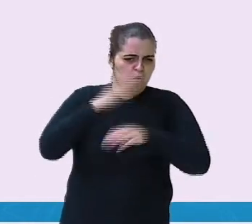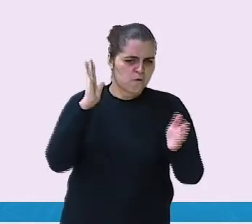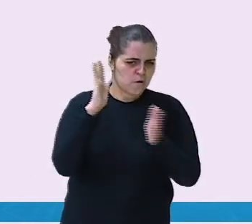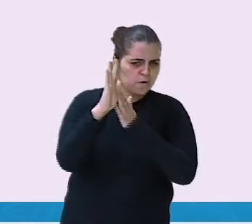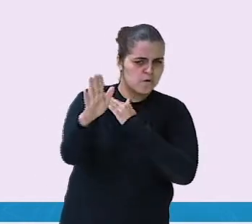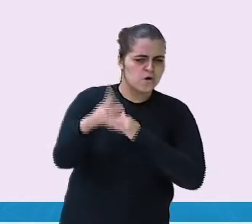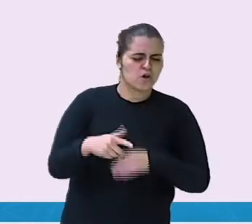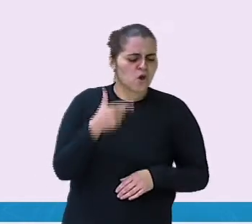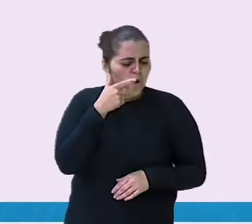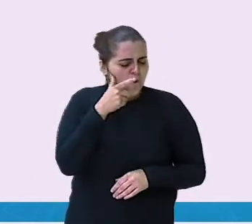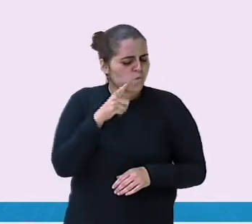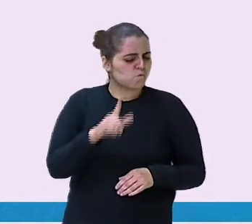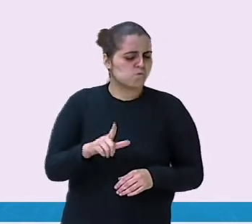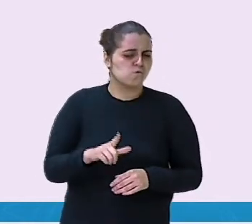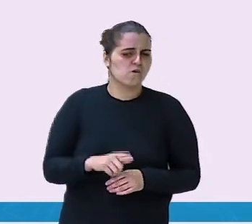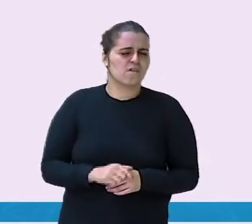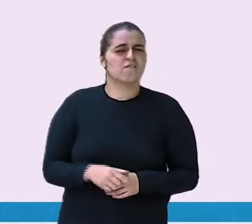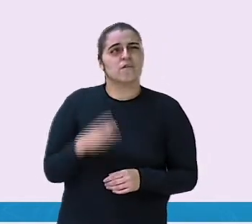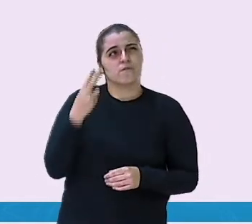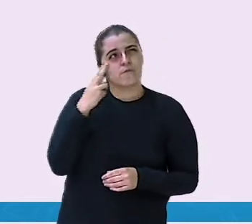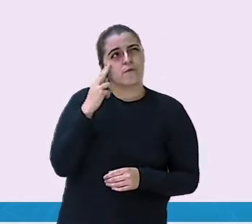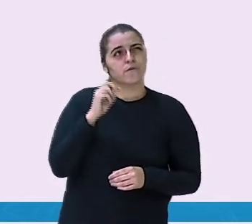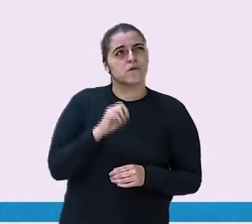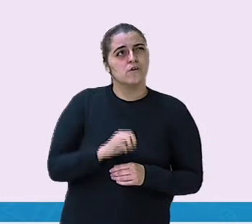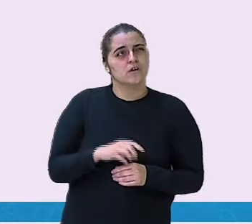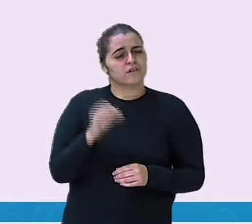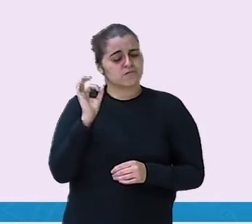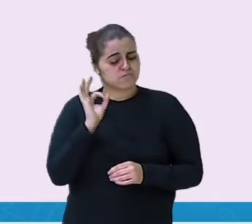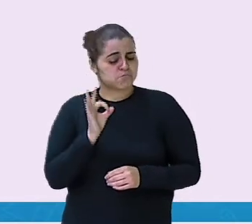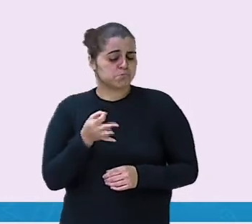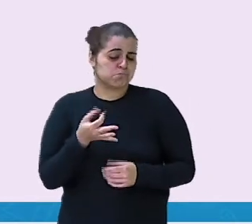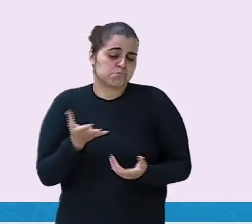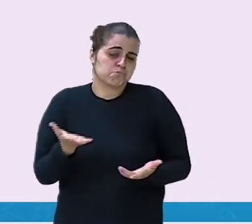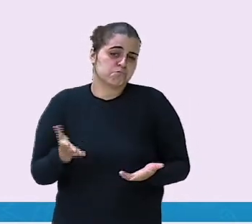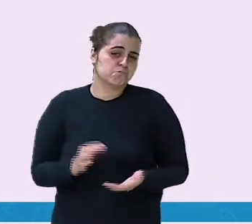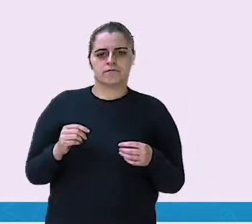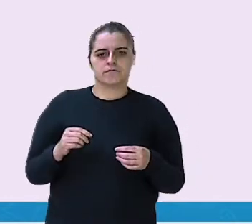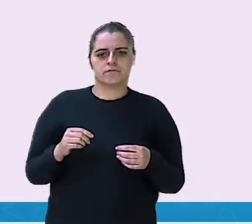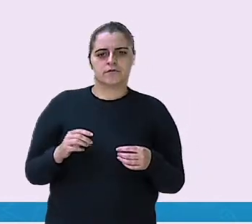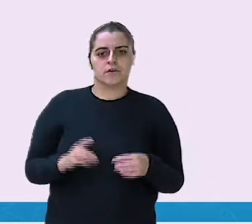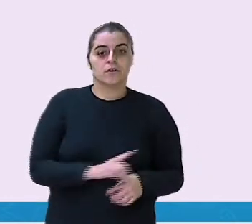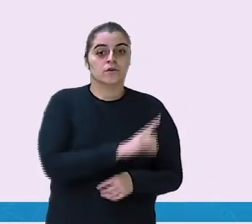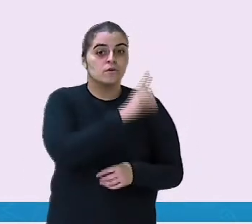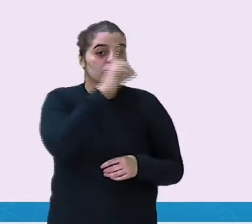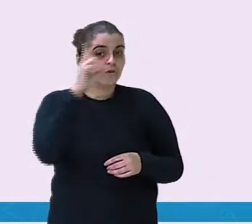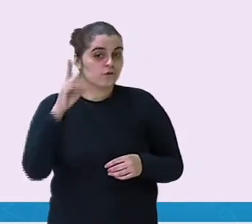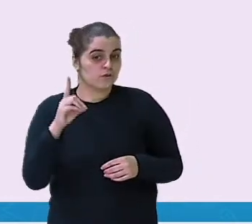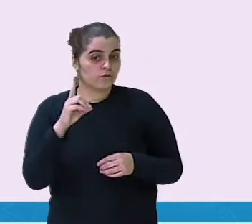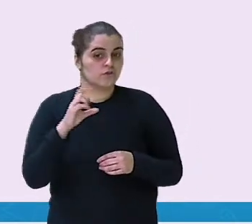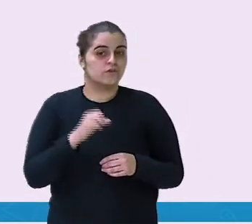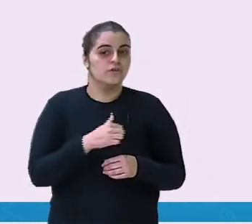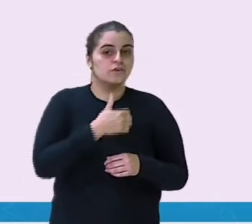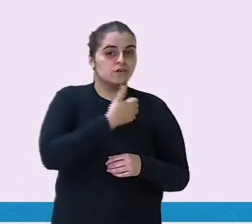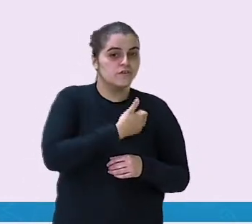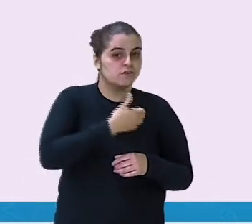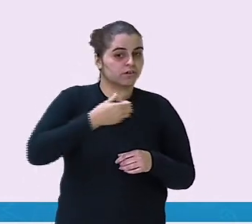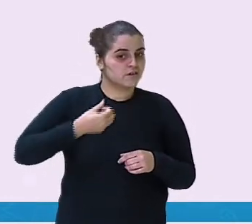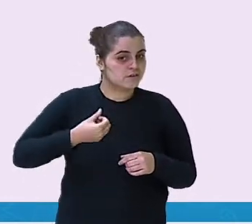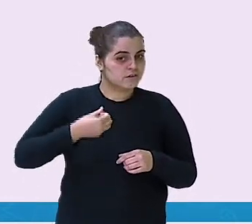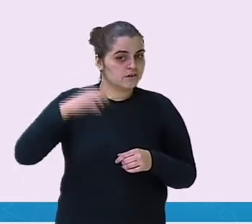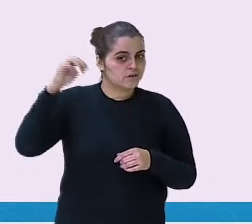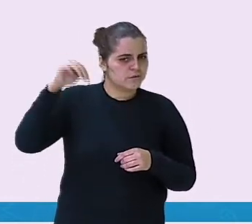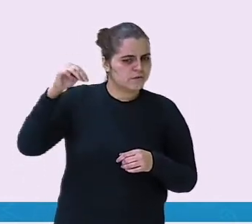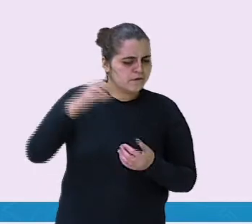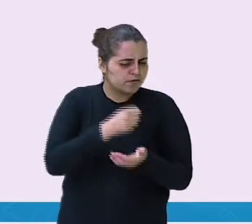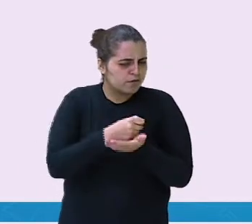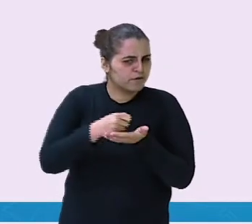Não consegui pegá-lo. Vai ver que ele está certo. No dia 16 de maio. Então, foi